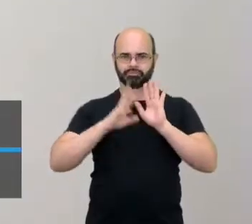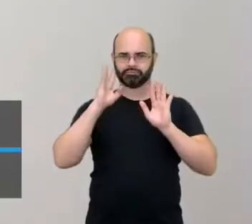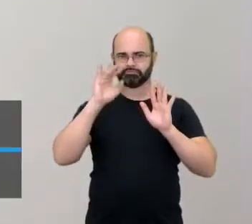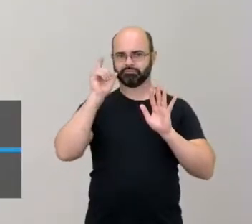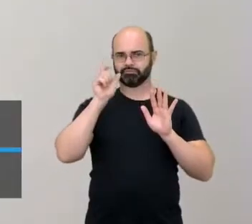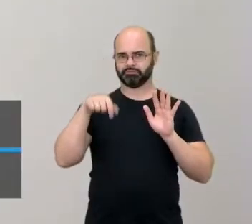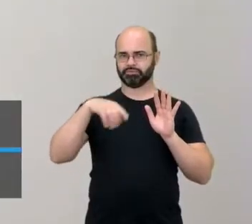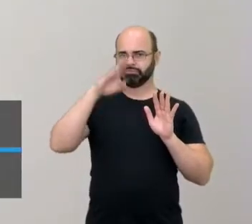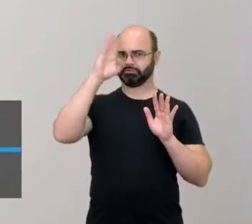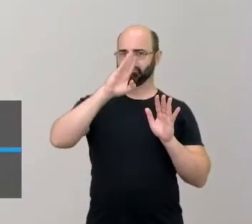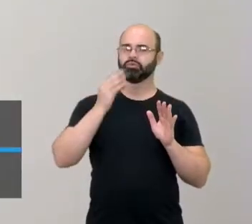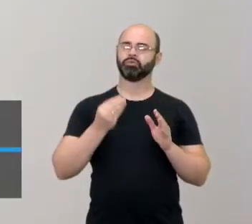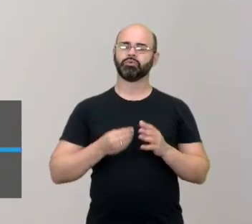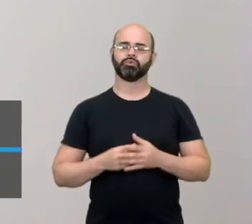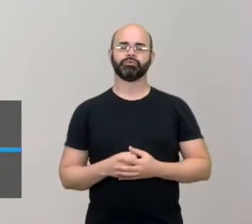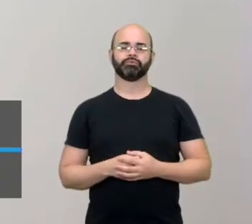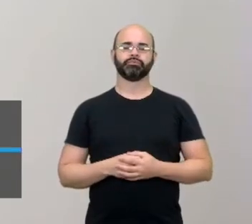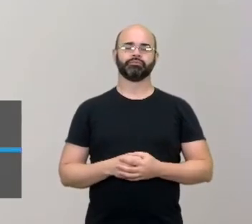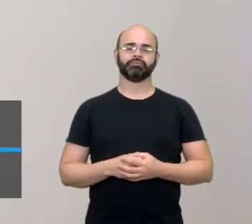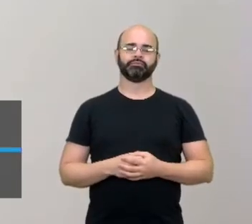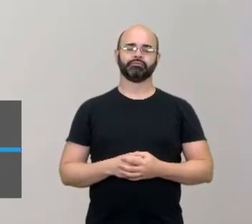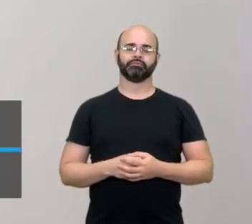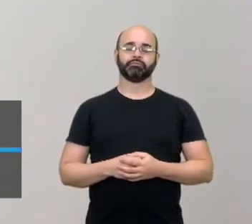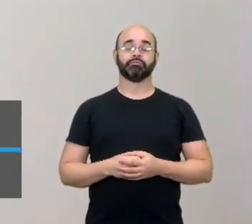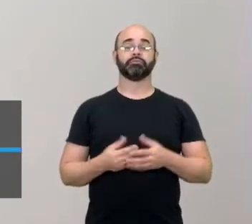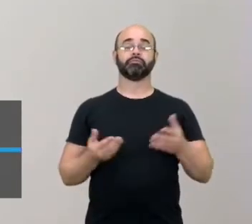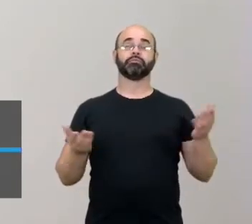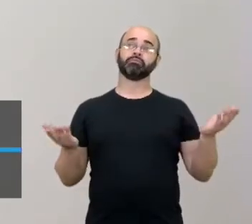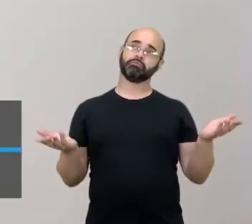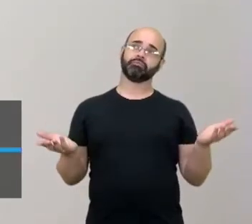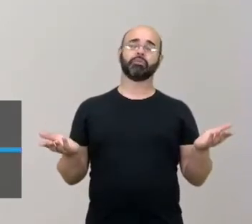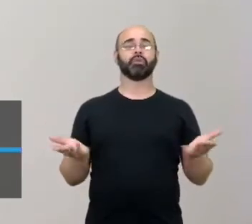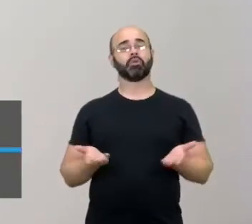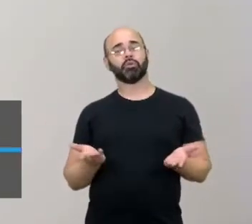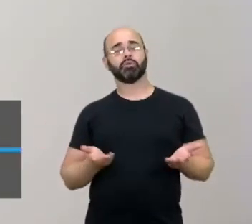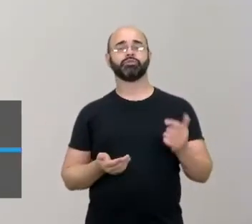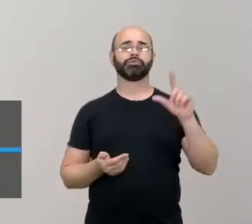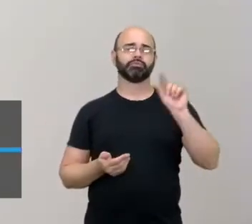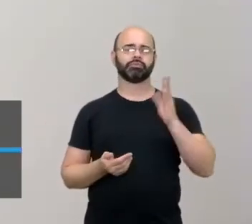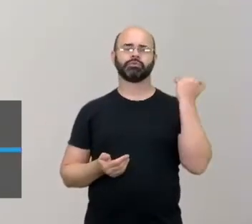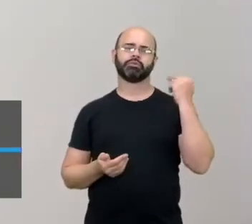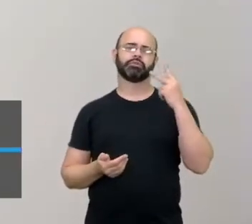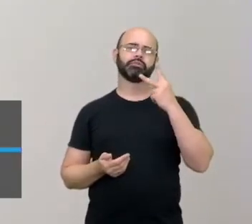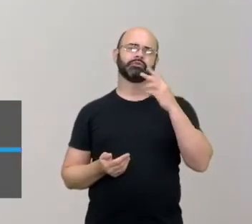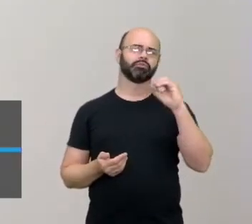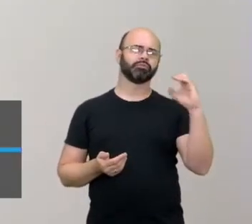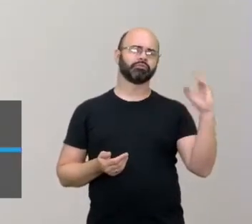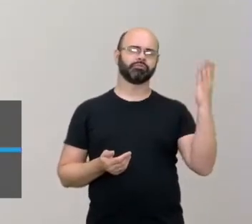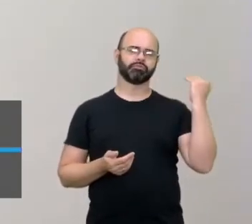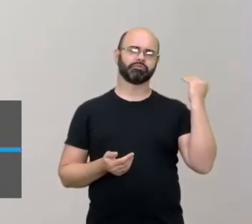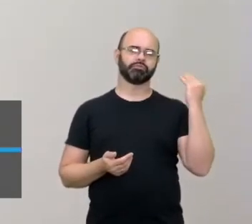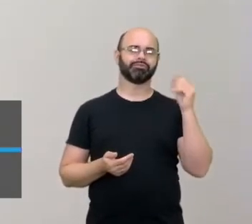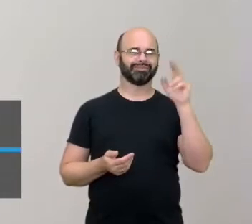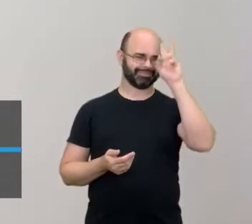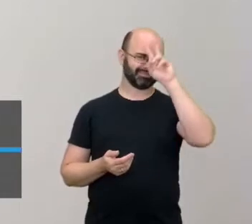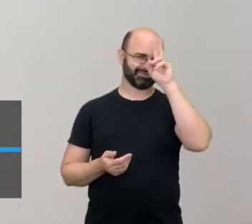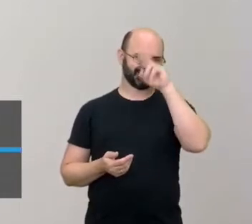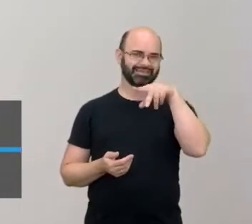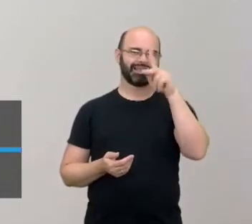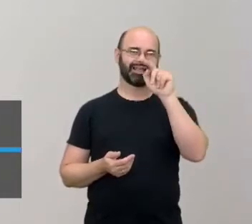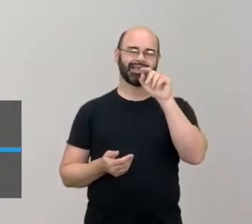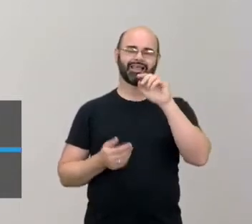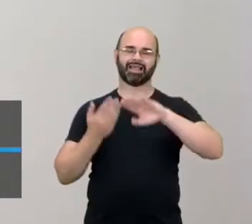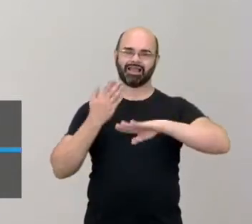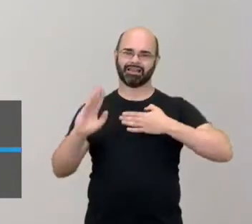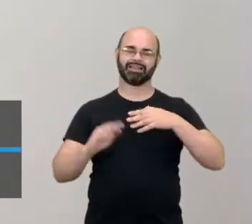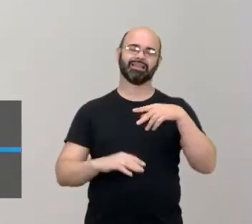tem menos, eu acho. Mas, na época dos anos 2000, ali, o karatê kit ficou famoso. Na sua